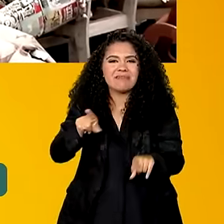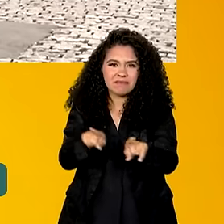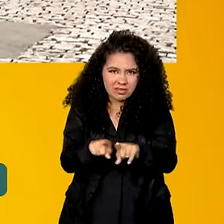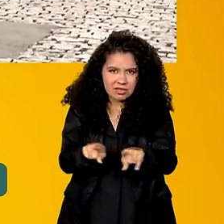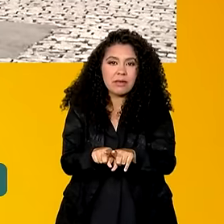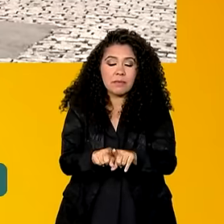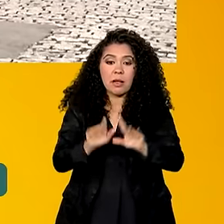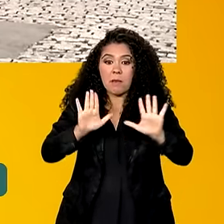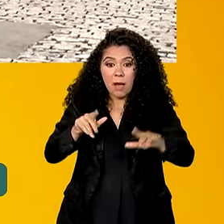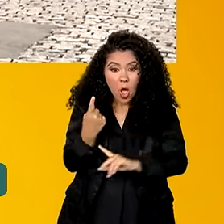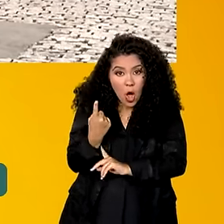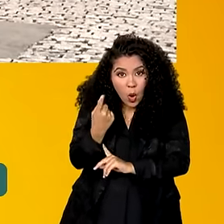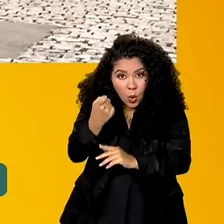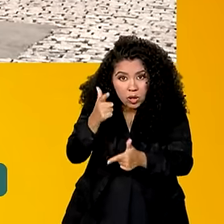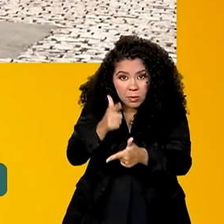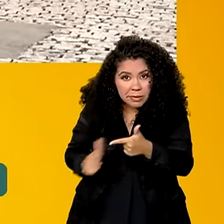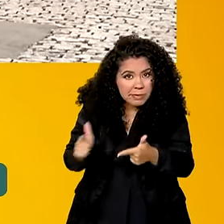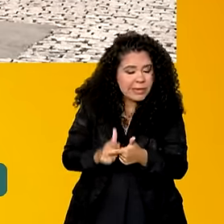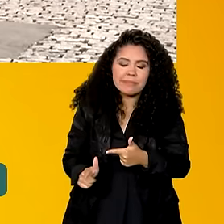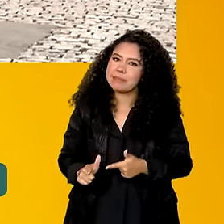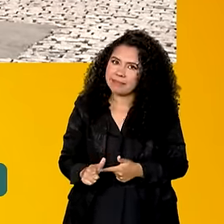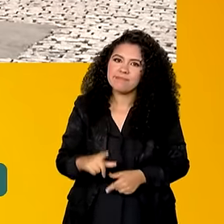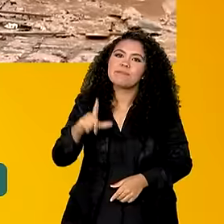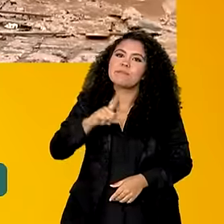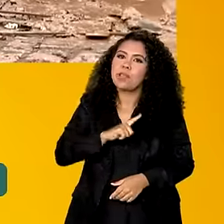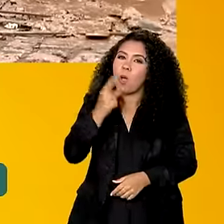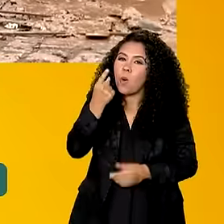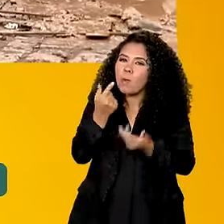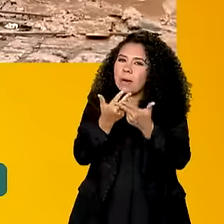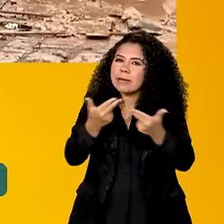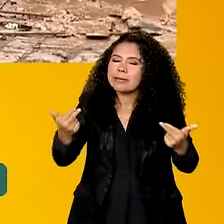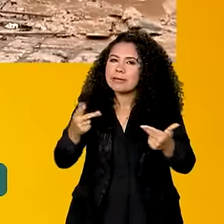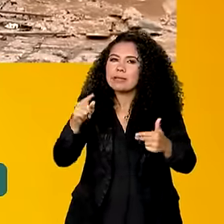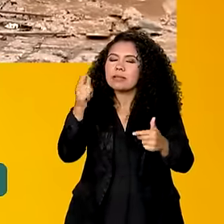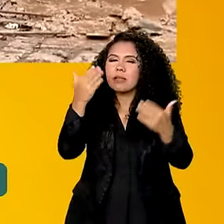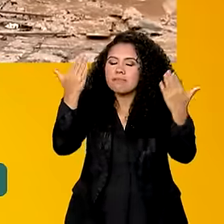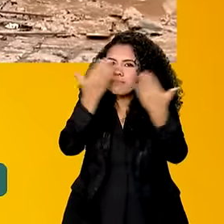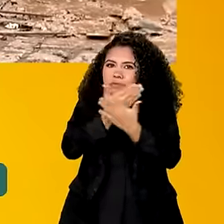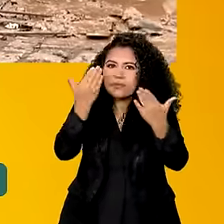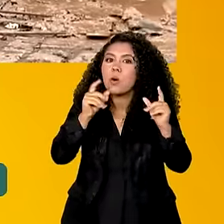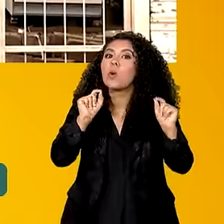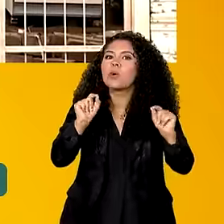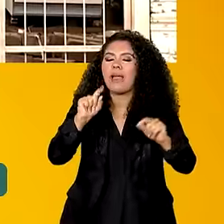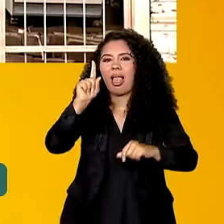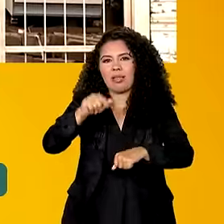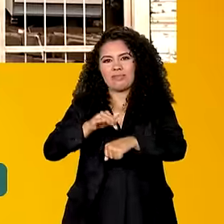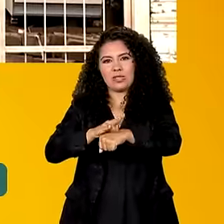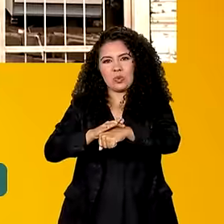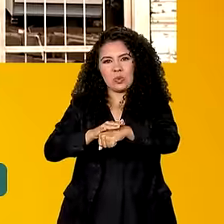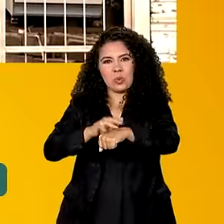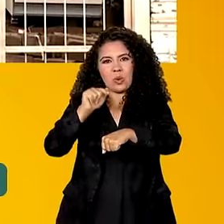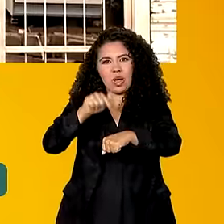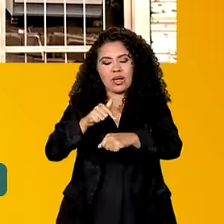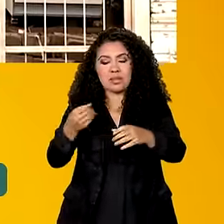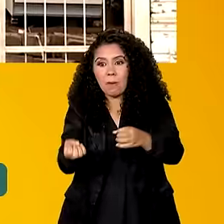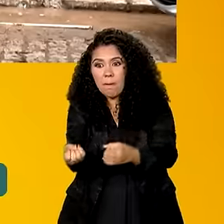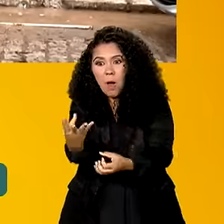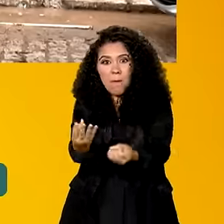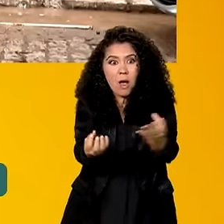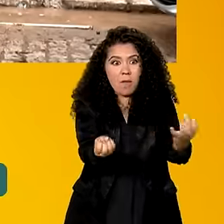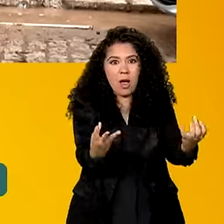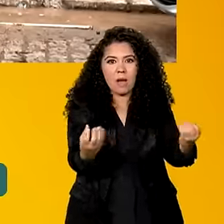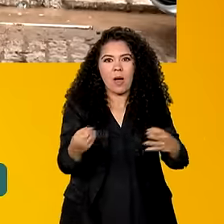não é o único problema, viu? Tem um inimigo aí invisível, que são as doenças que costumam aparecer depois das